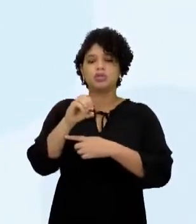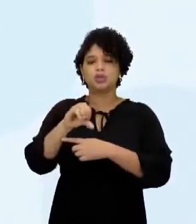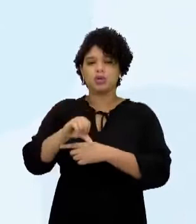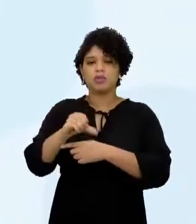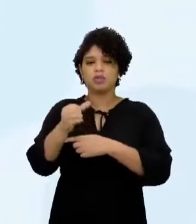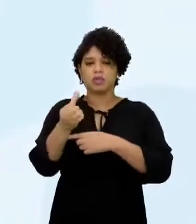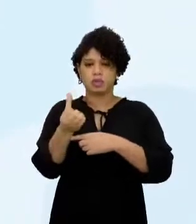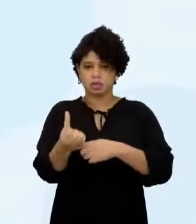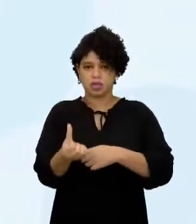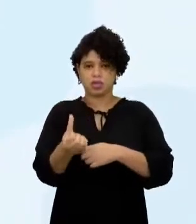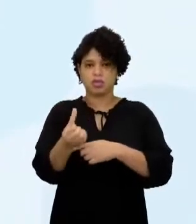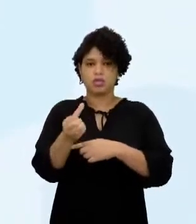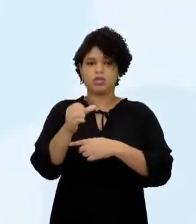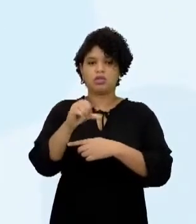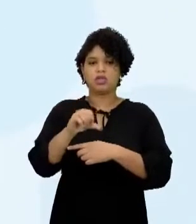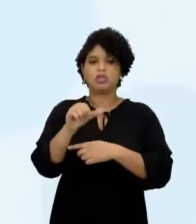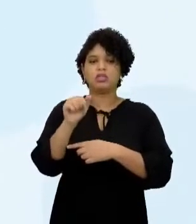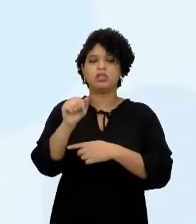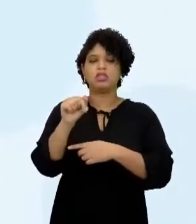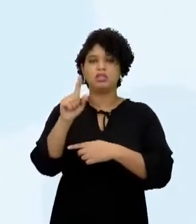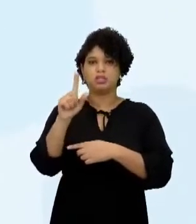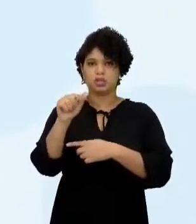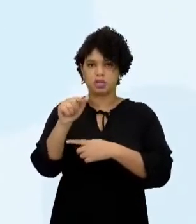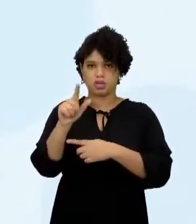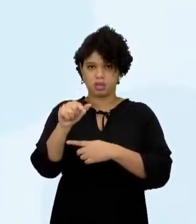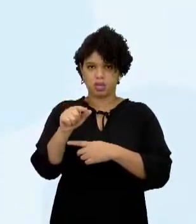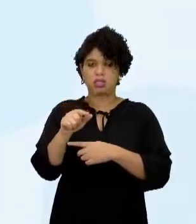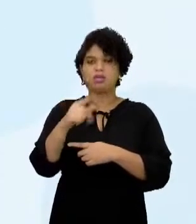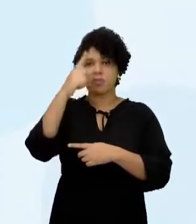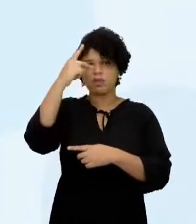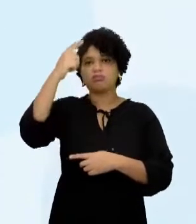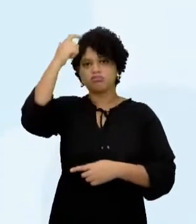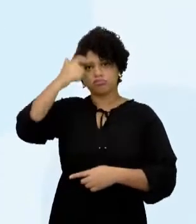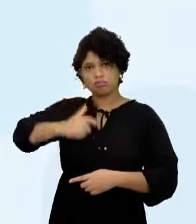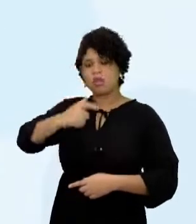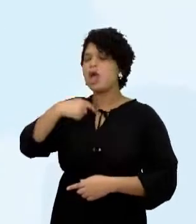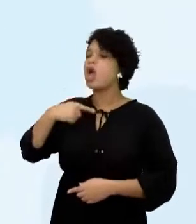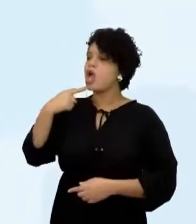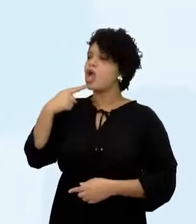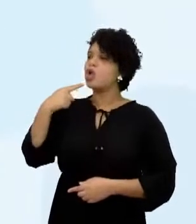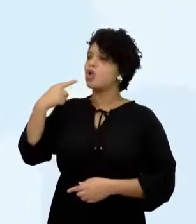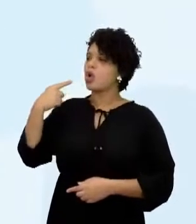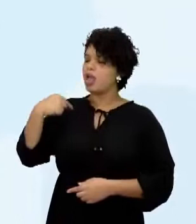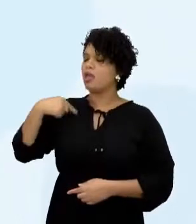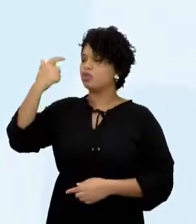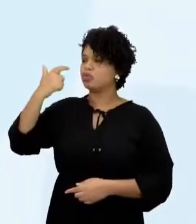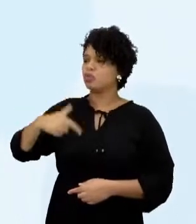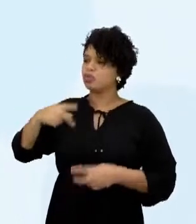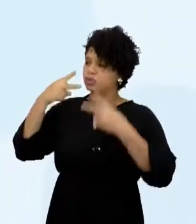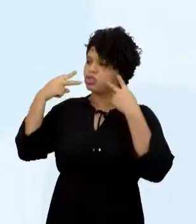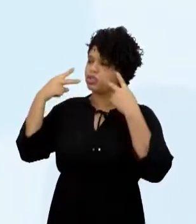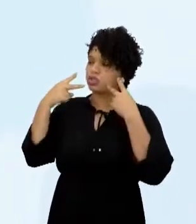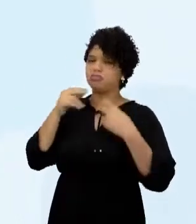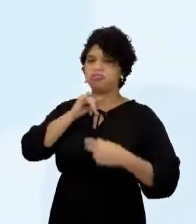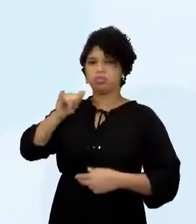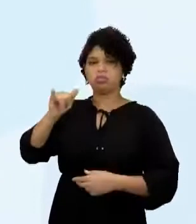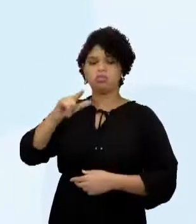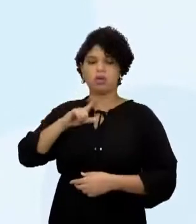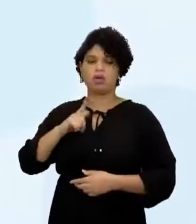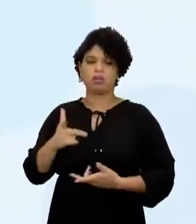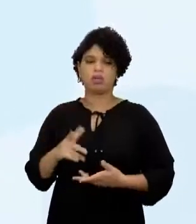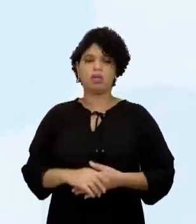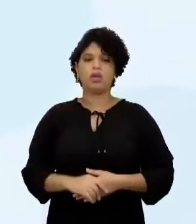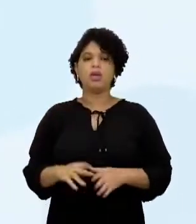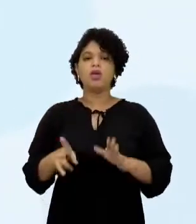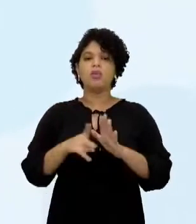896.917 indígenas Autodeclarados aí No Brasil E tá no destaque Do